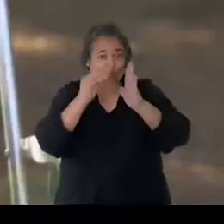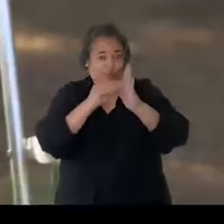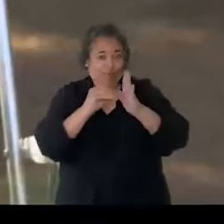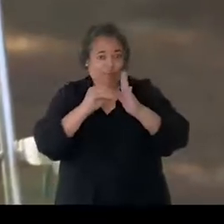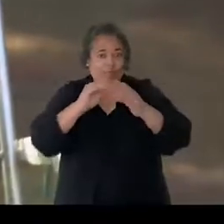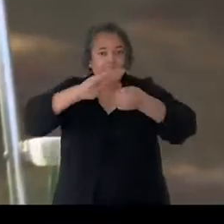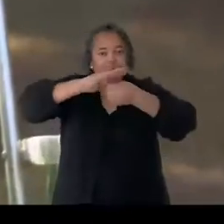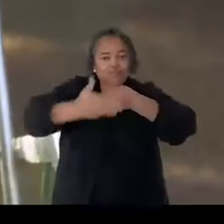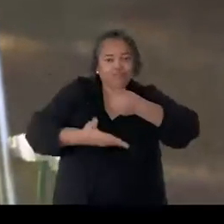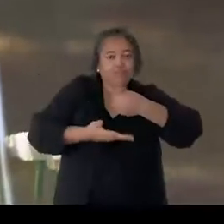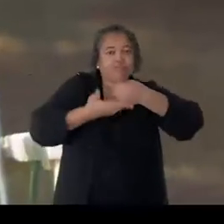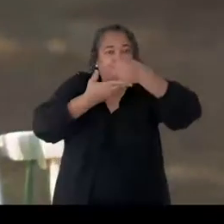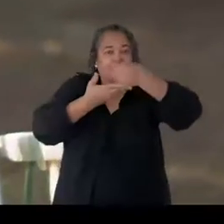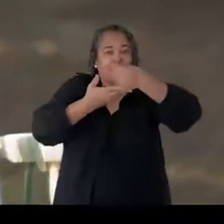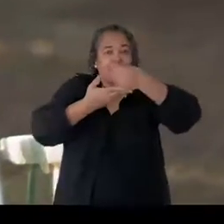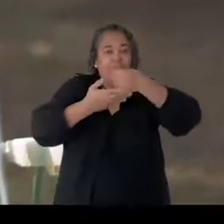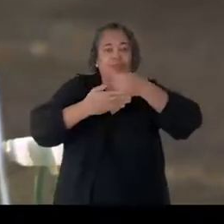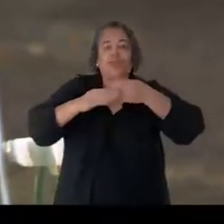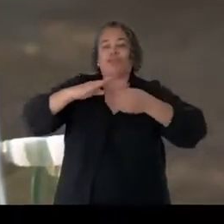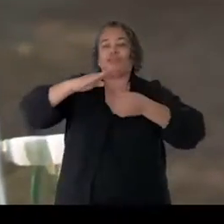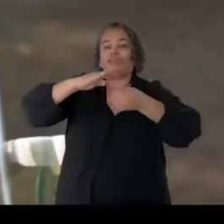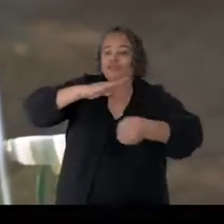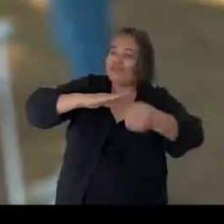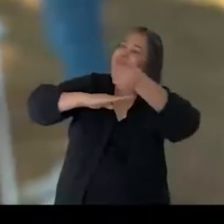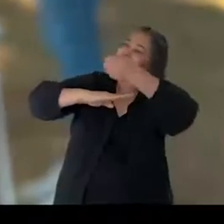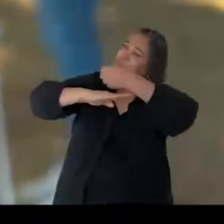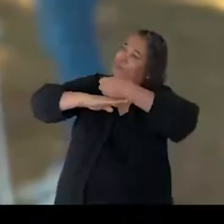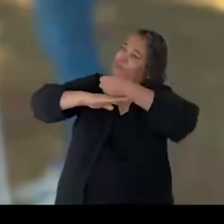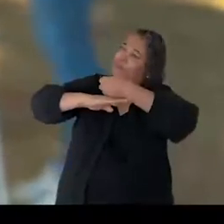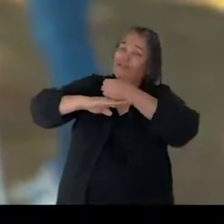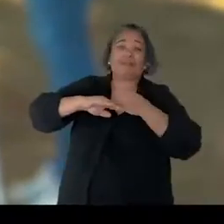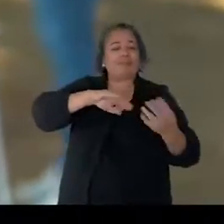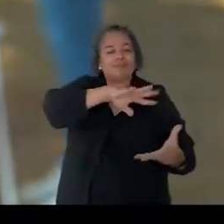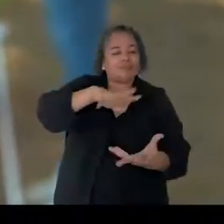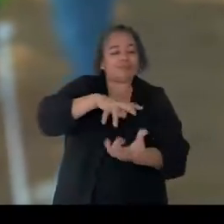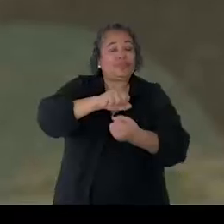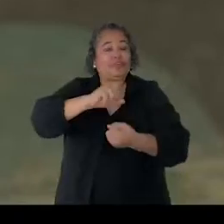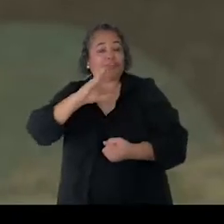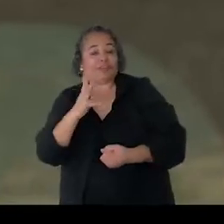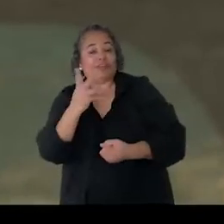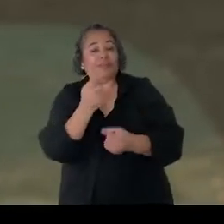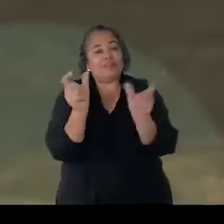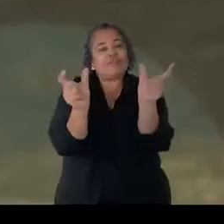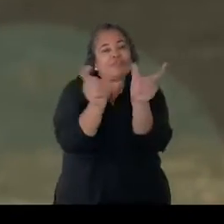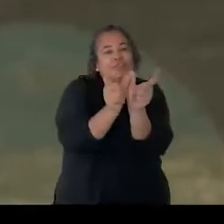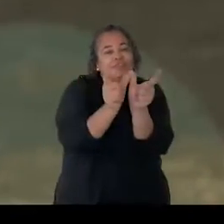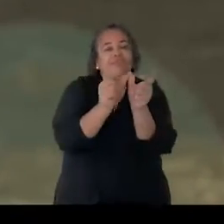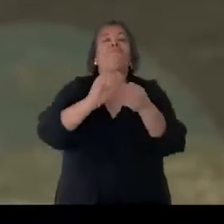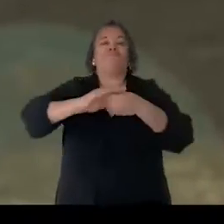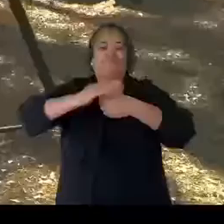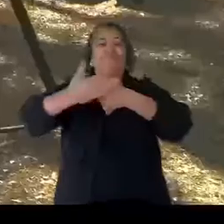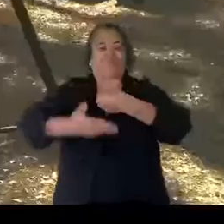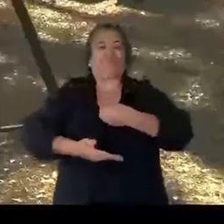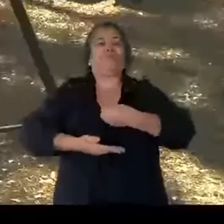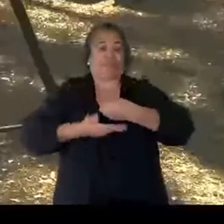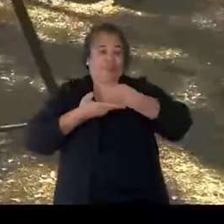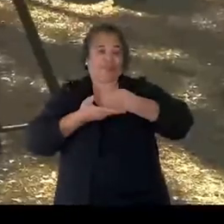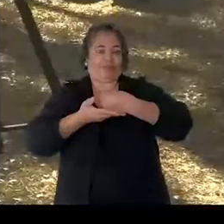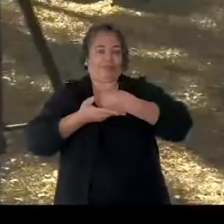Eu falo sustentabilidade. Sustentabilidade. Isso! Sustentabilidade. Sustentabilidade.